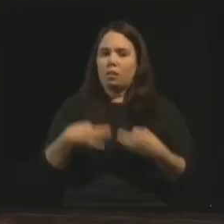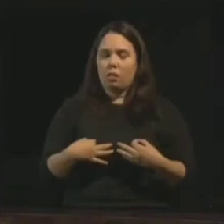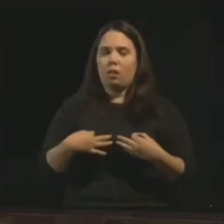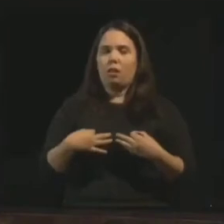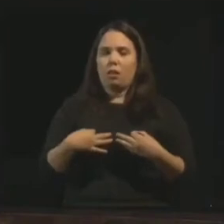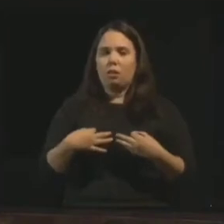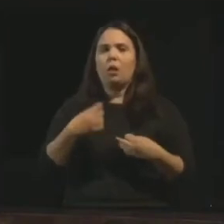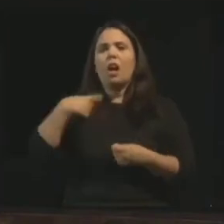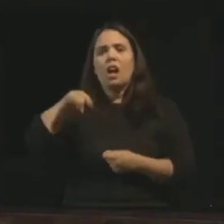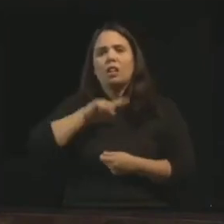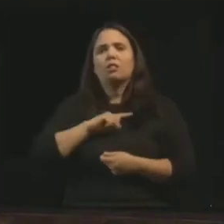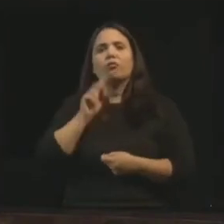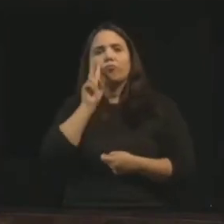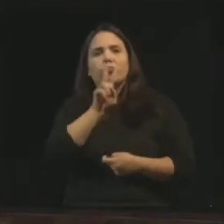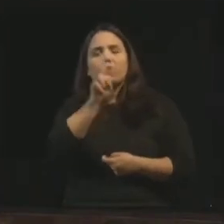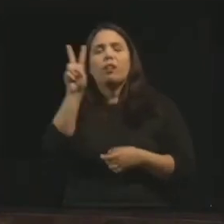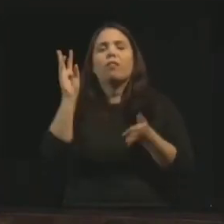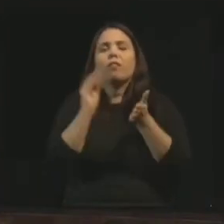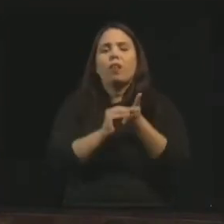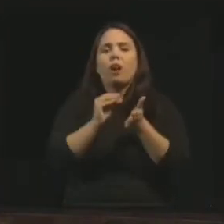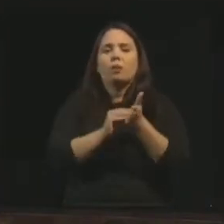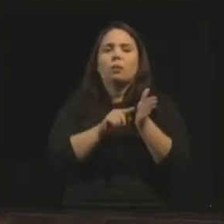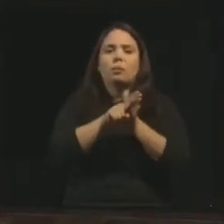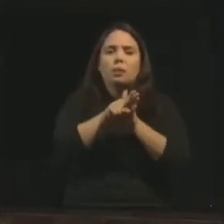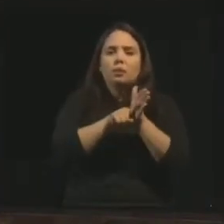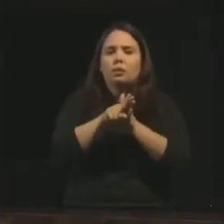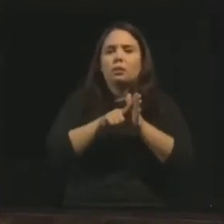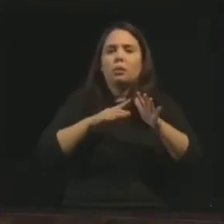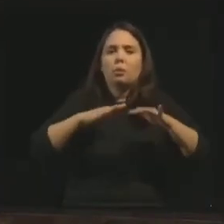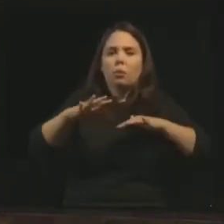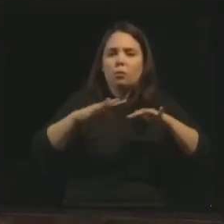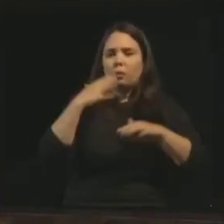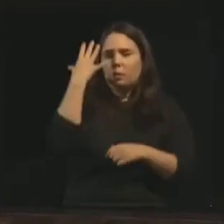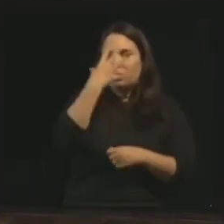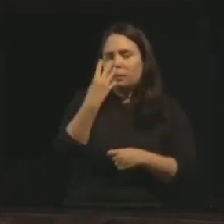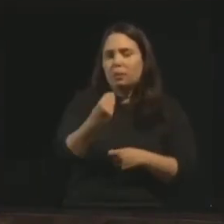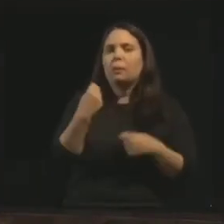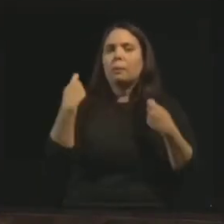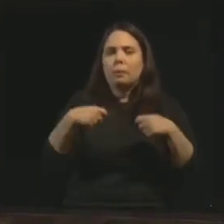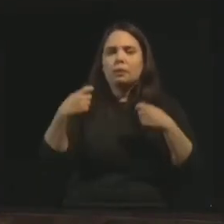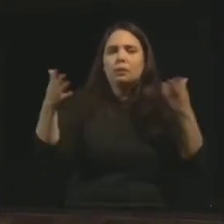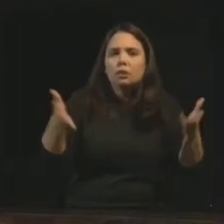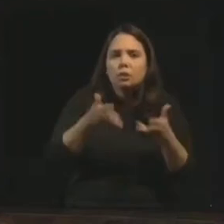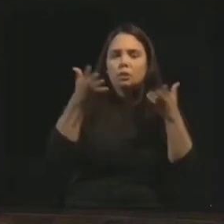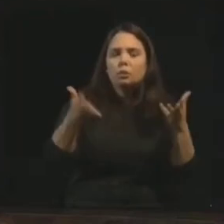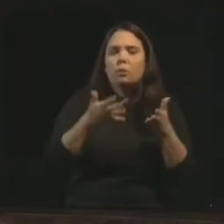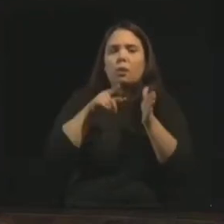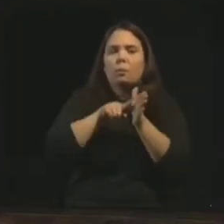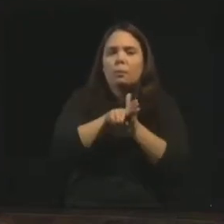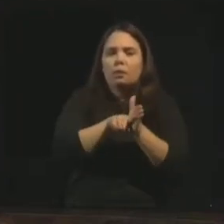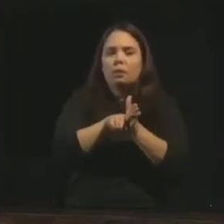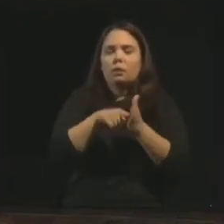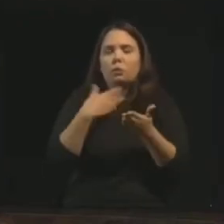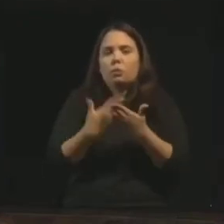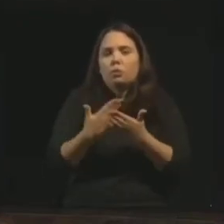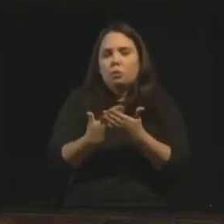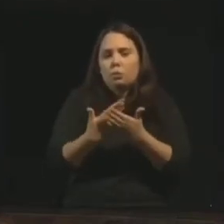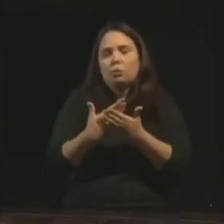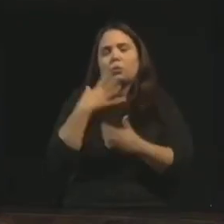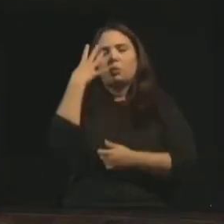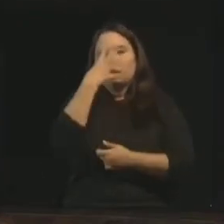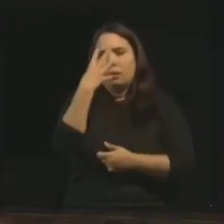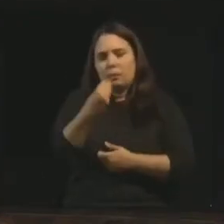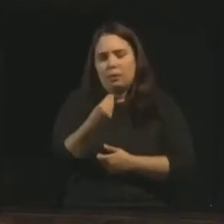a gente sente falta de pesquisas no movimento espírita. Precisamos, sim, estimular a pesquisa, o estudo científico,